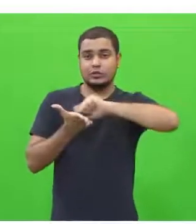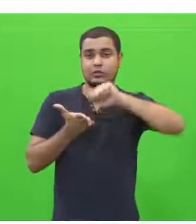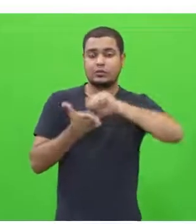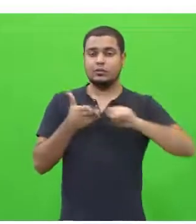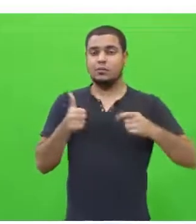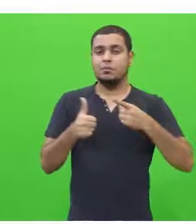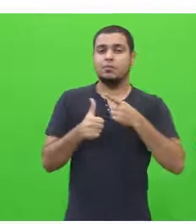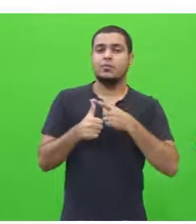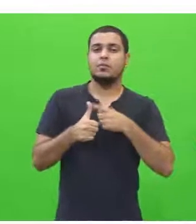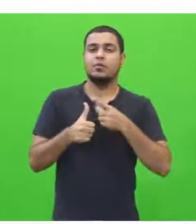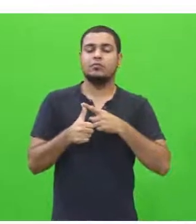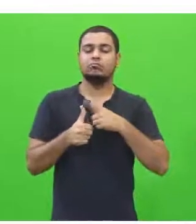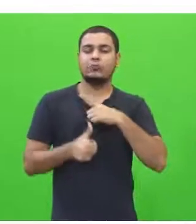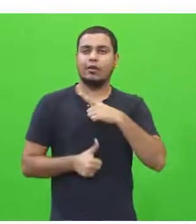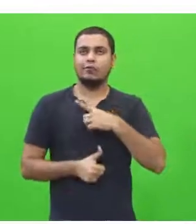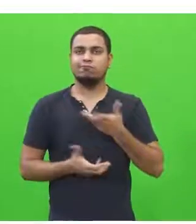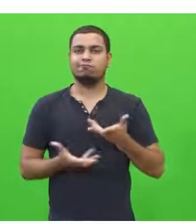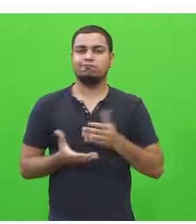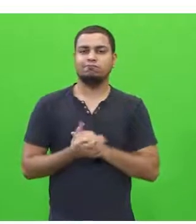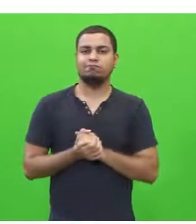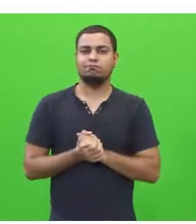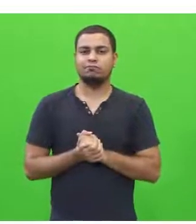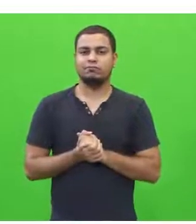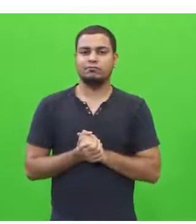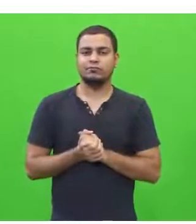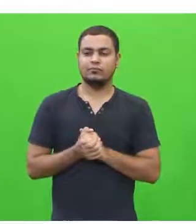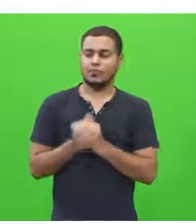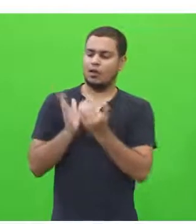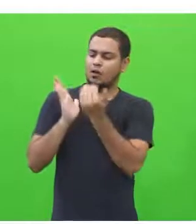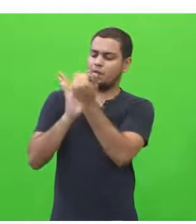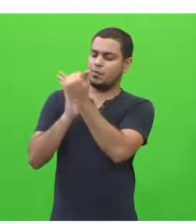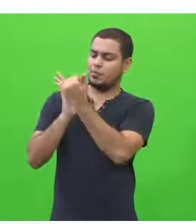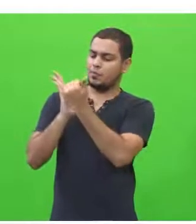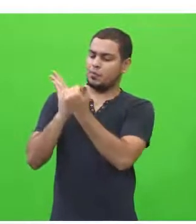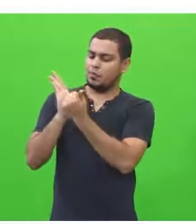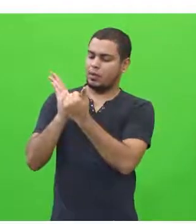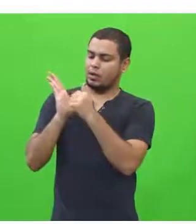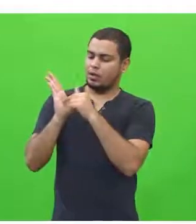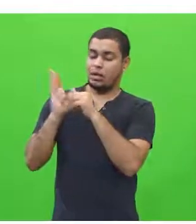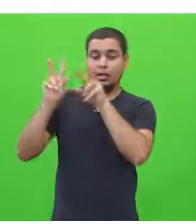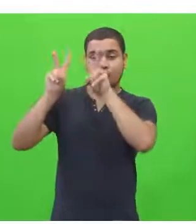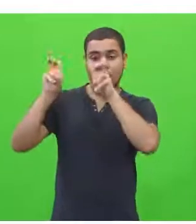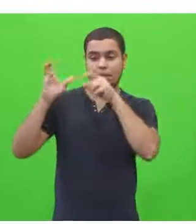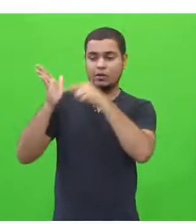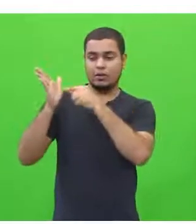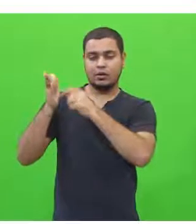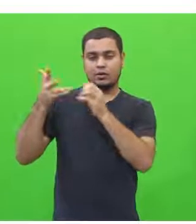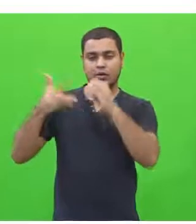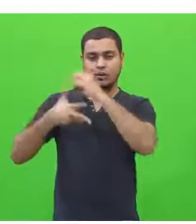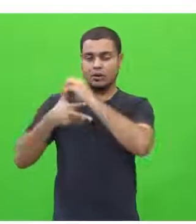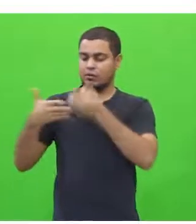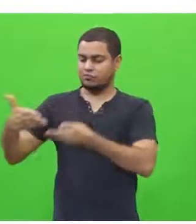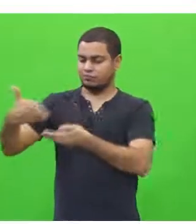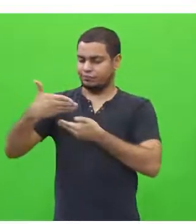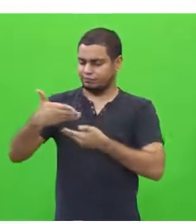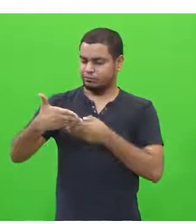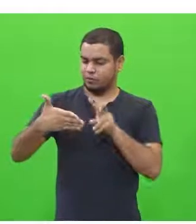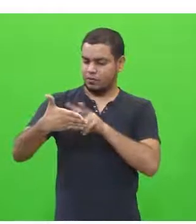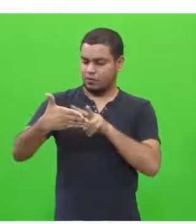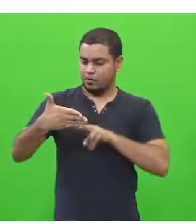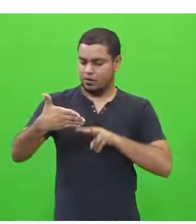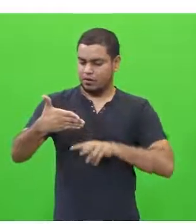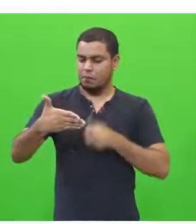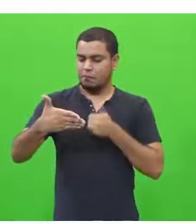aspecto, vem ali apresentando o que eles querem que você escreva. Ele vai apresentar, nós